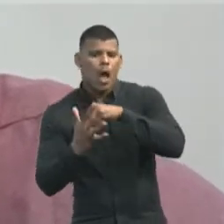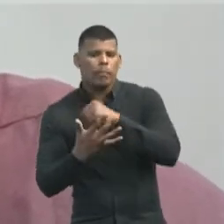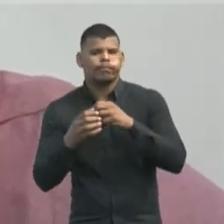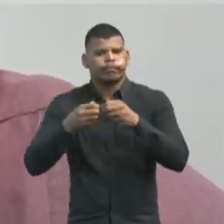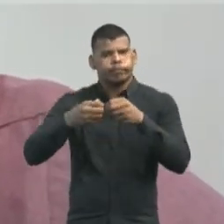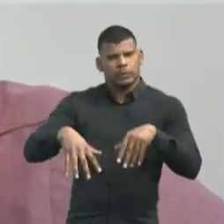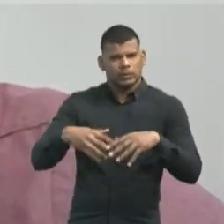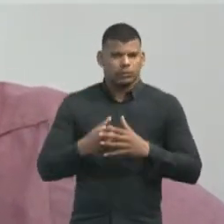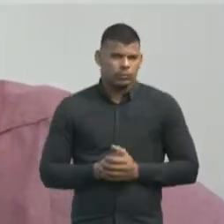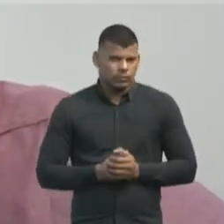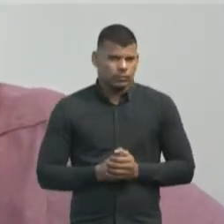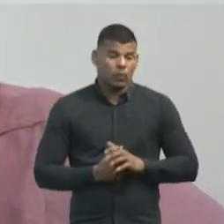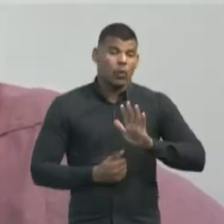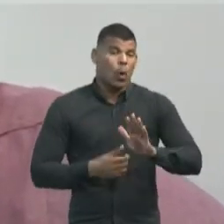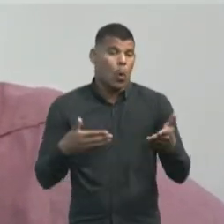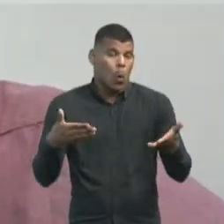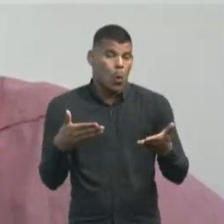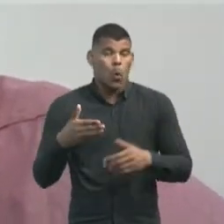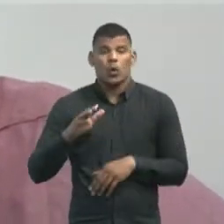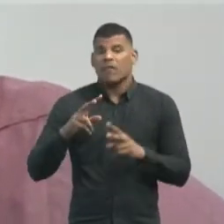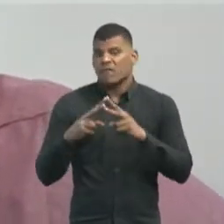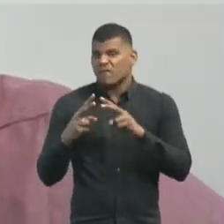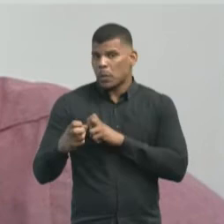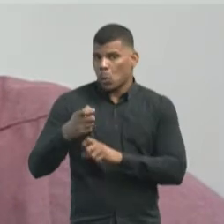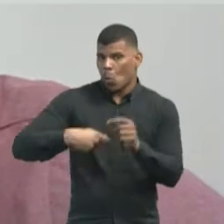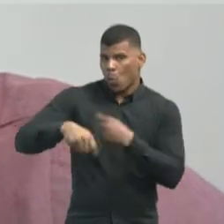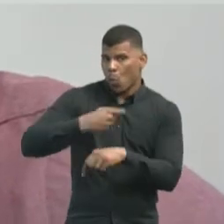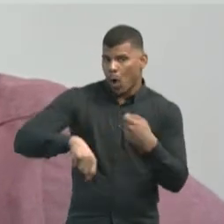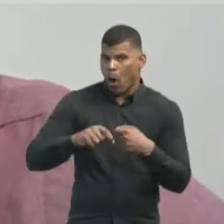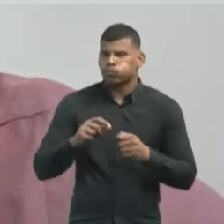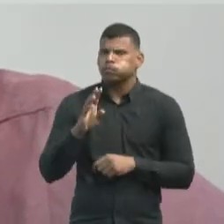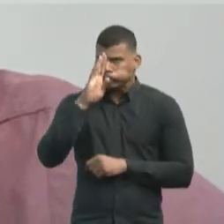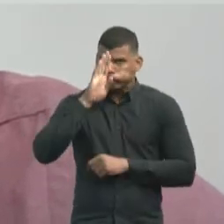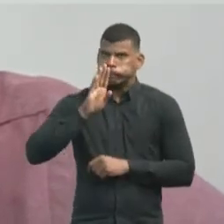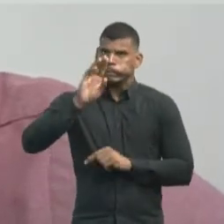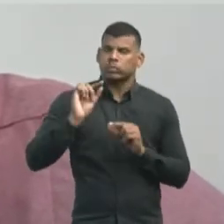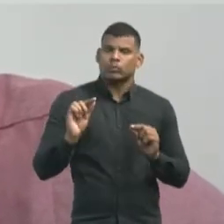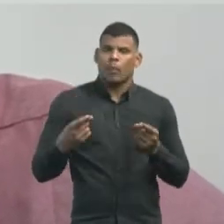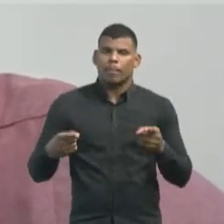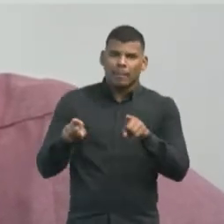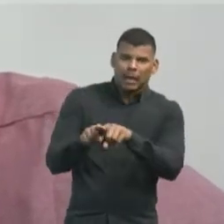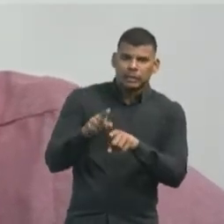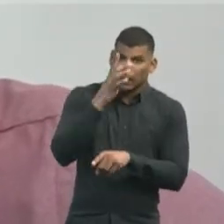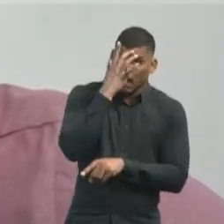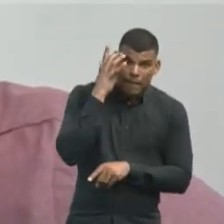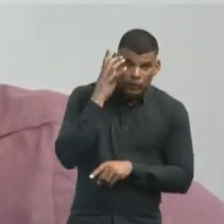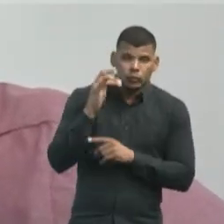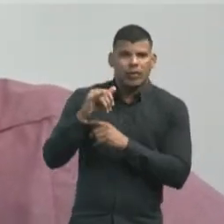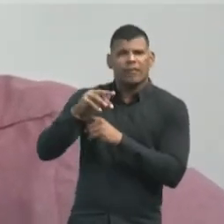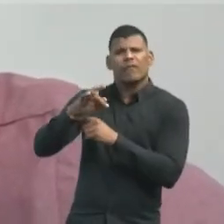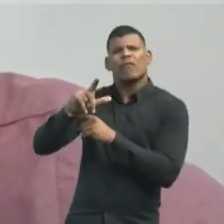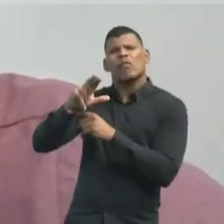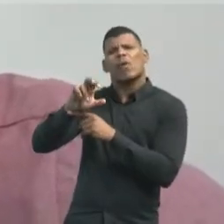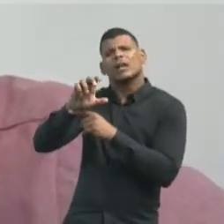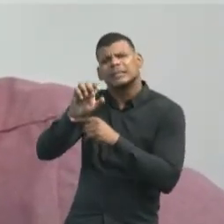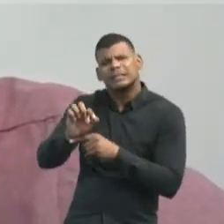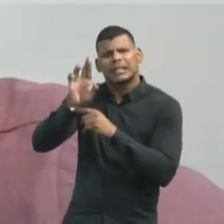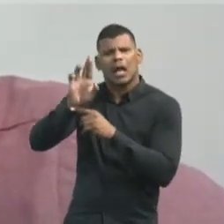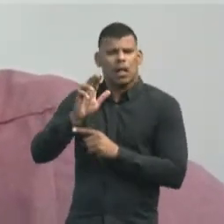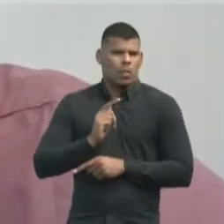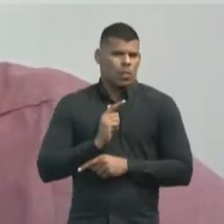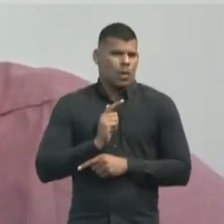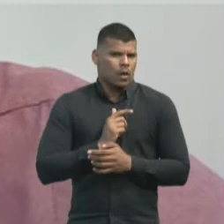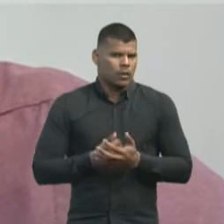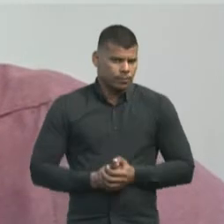campo ainda da digitalização dos negócios, a pode destacar parcerias com influenciadores digitais. Na área agora da gestão